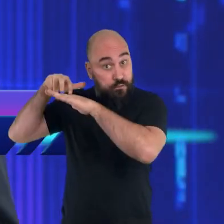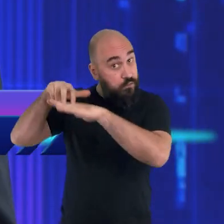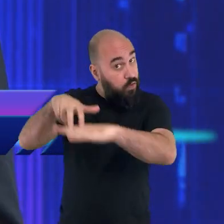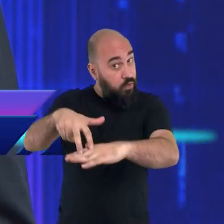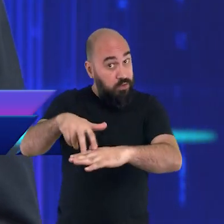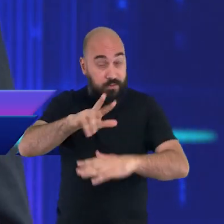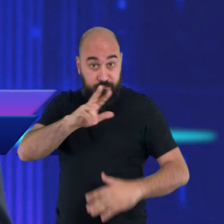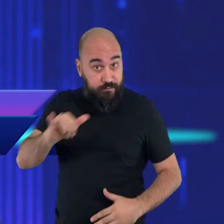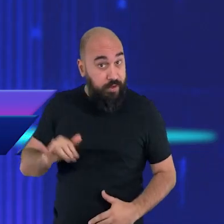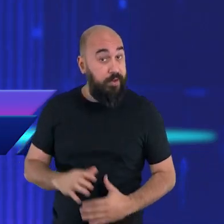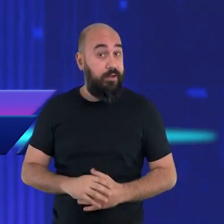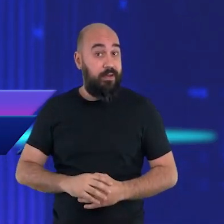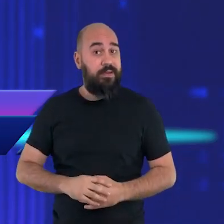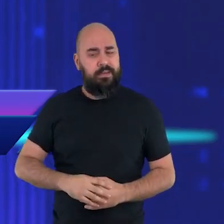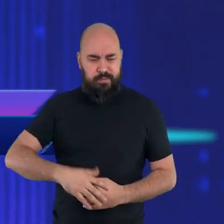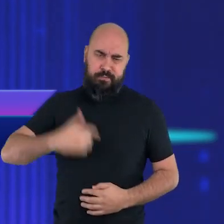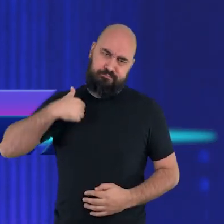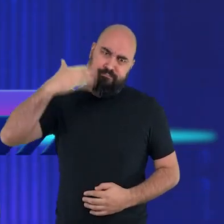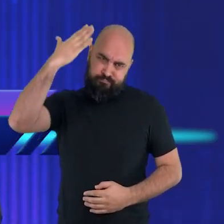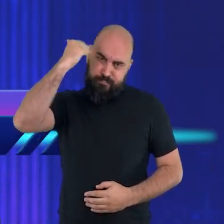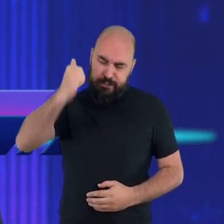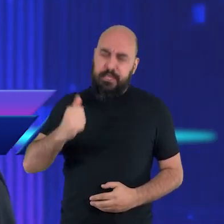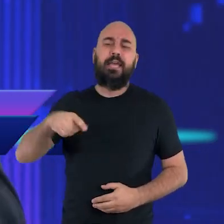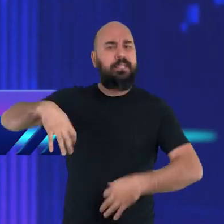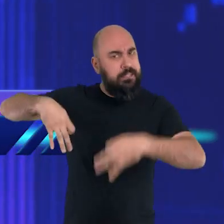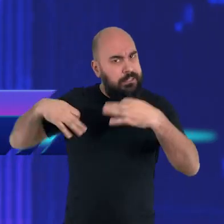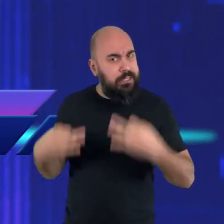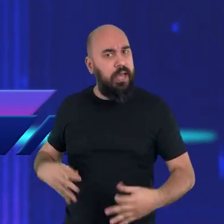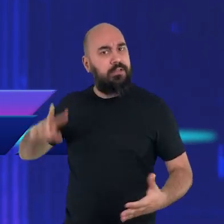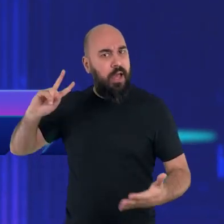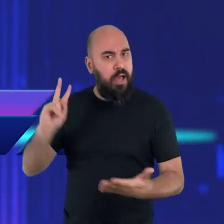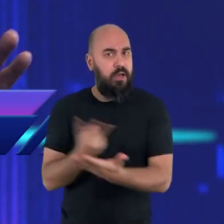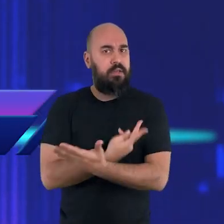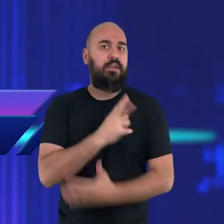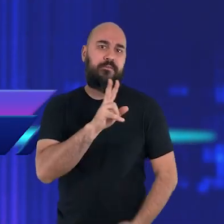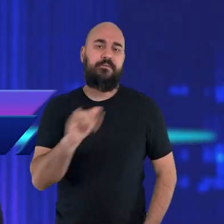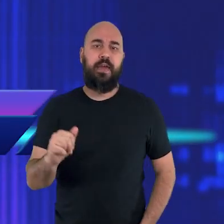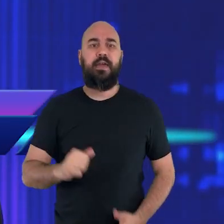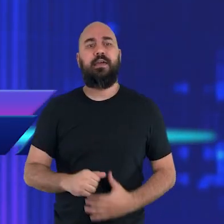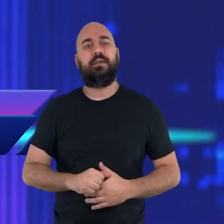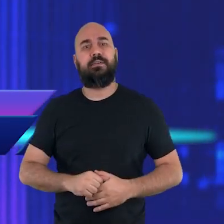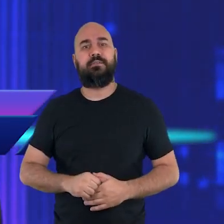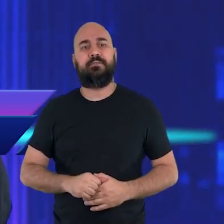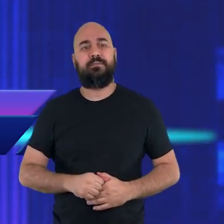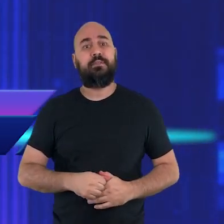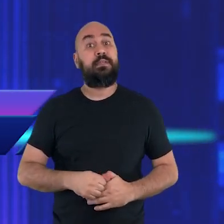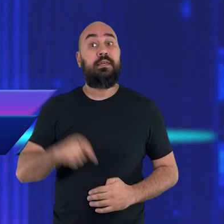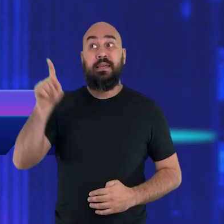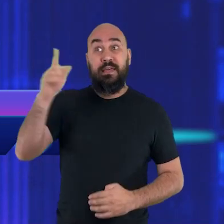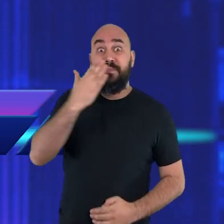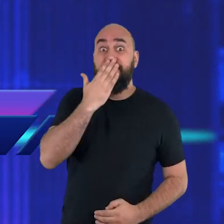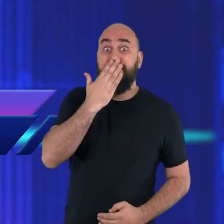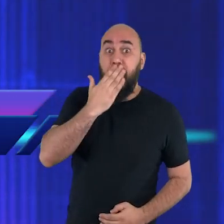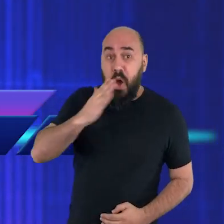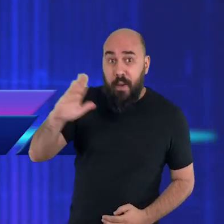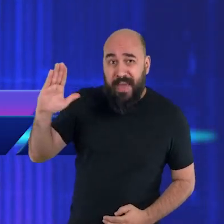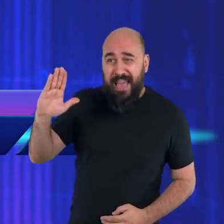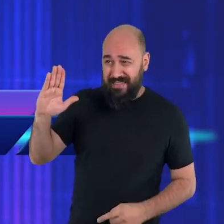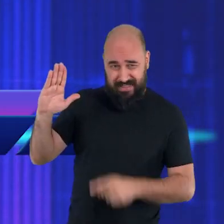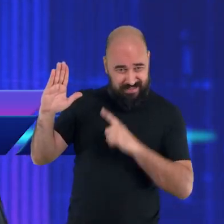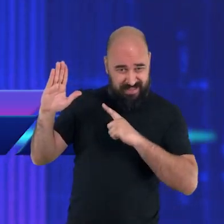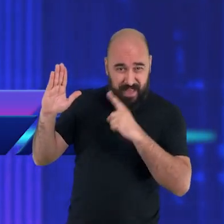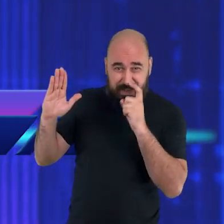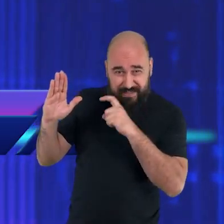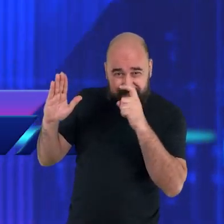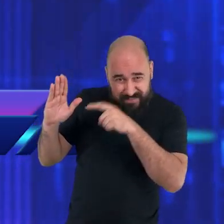dessa promessa. Como ele disse, ele vai fazer. As promessas de Deus, elas sempre acontecerão. Elas